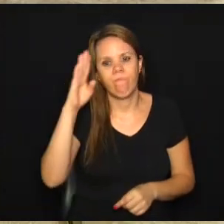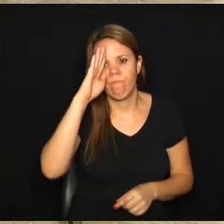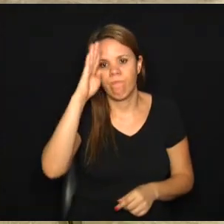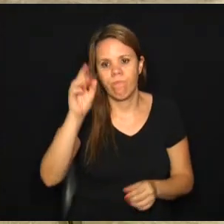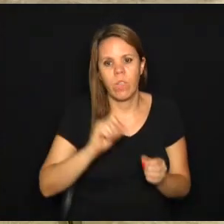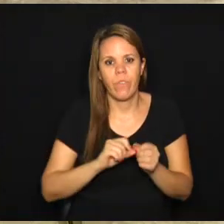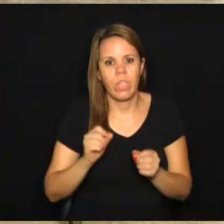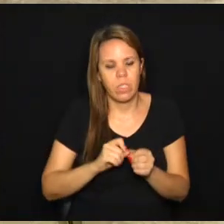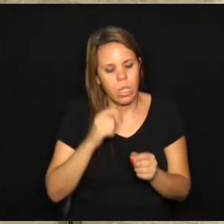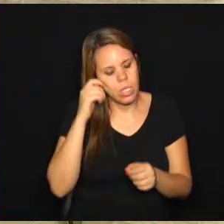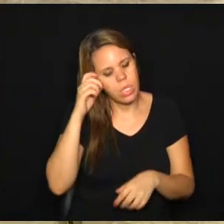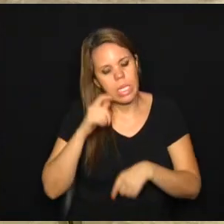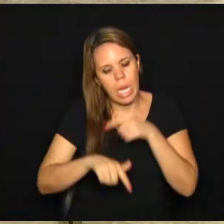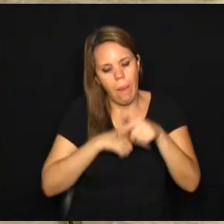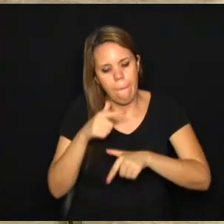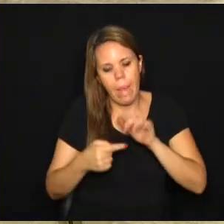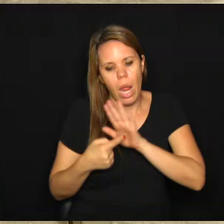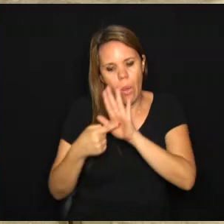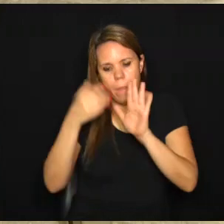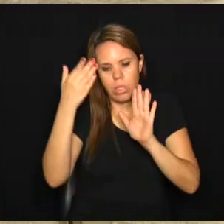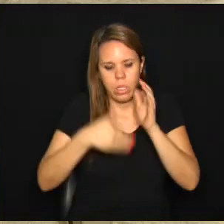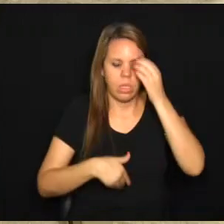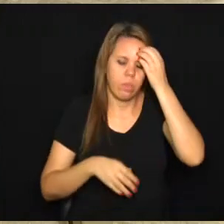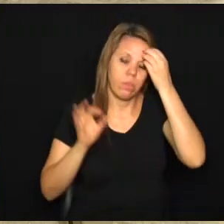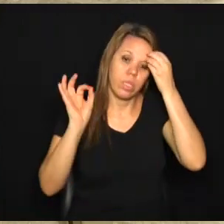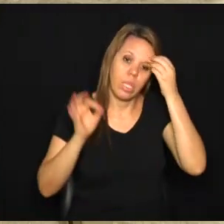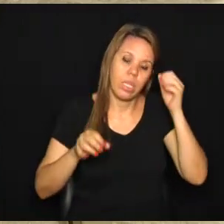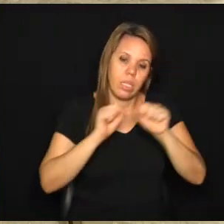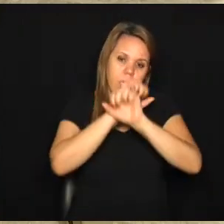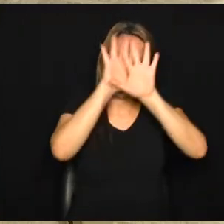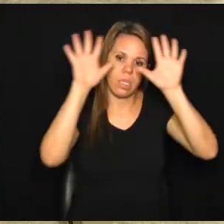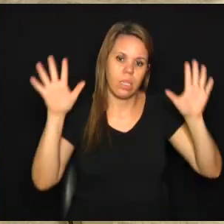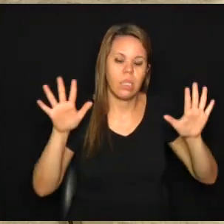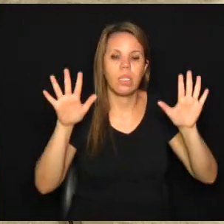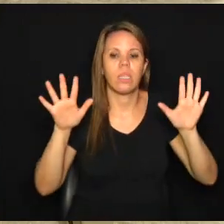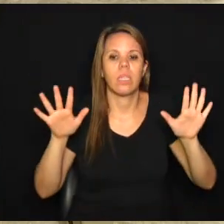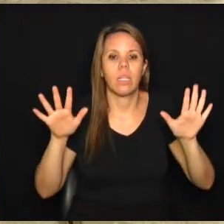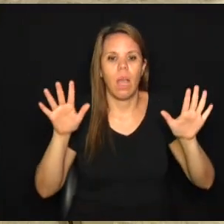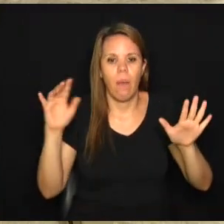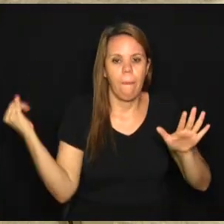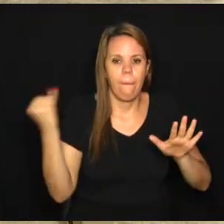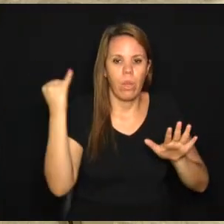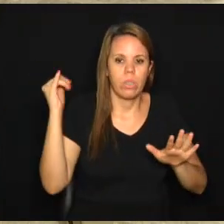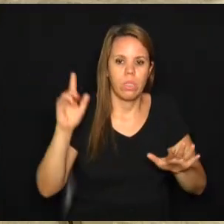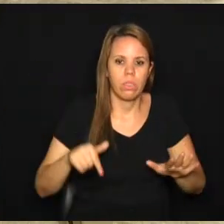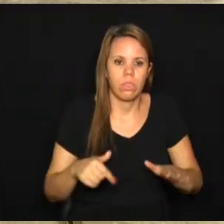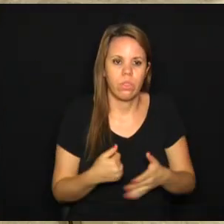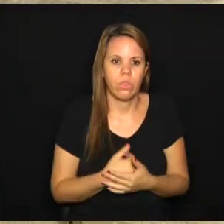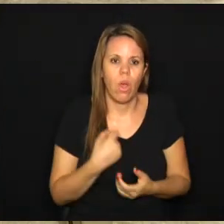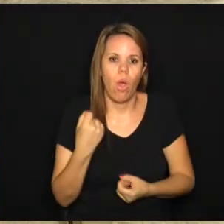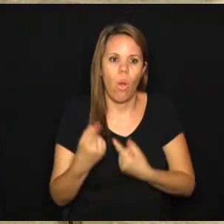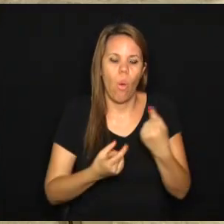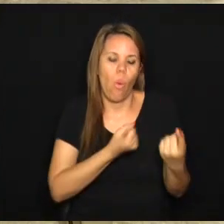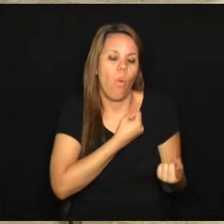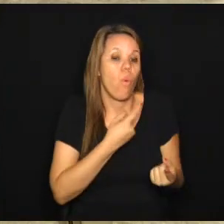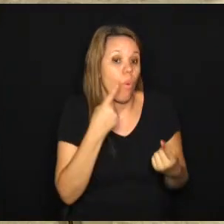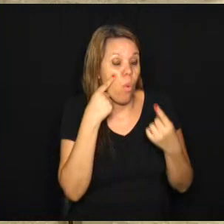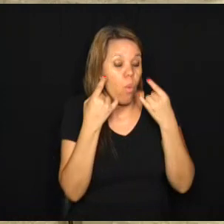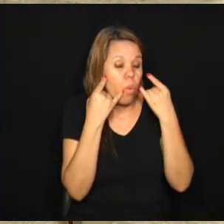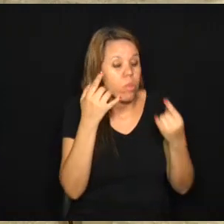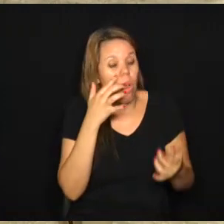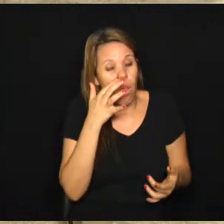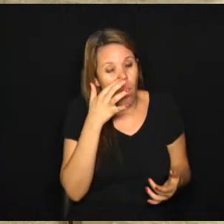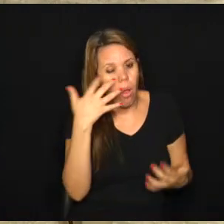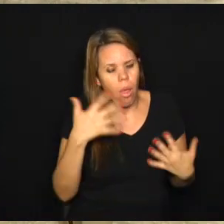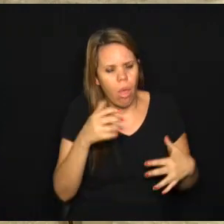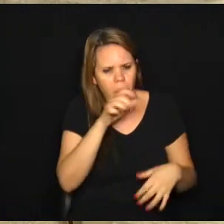fazendo esse tipo de trabalho e, com certeza, mostra a transparência e a importância disso. E algum número ali chamou a atenção na